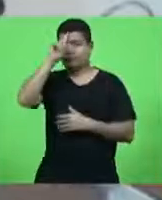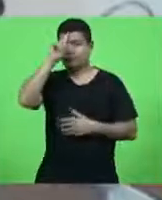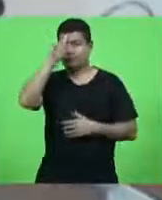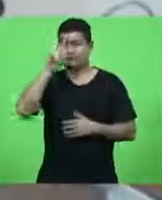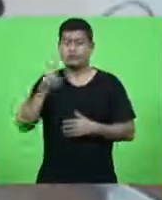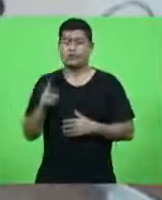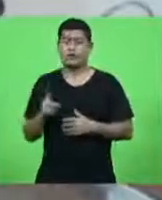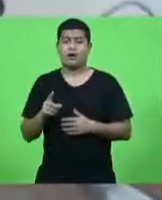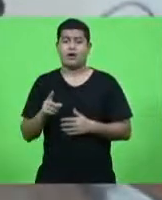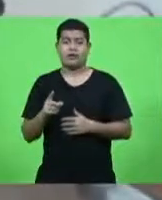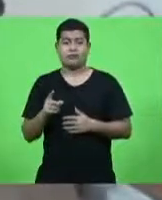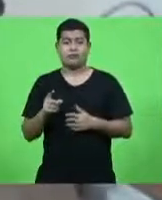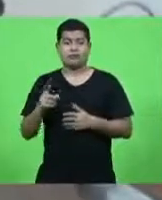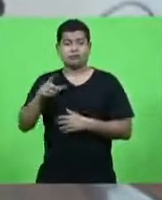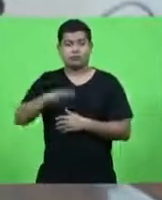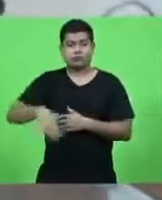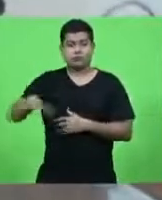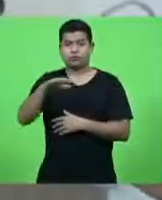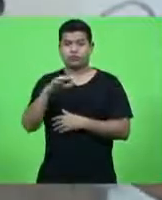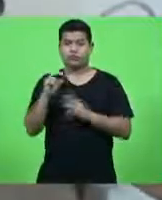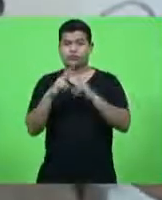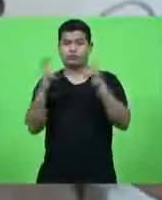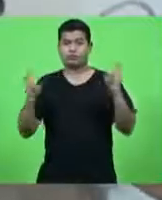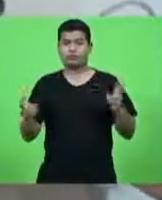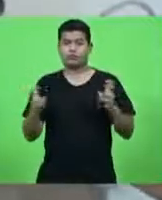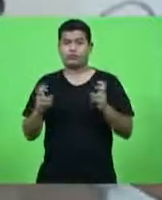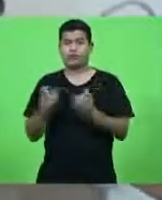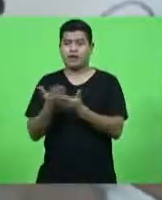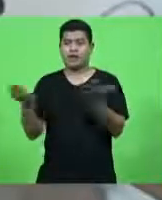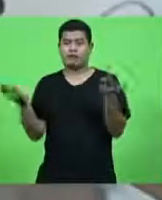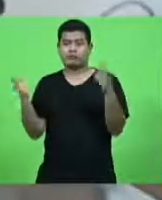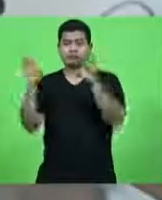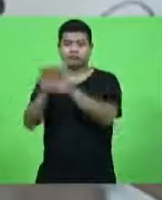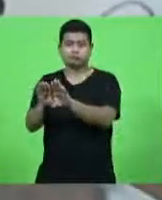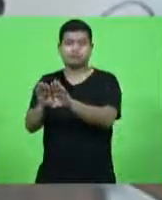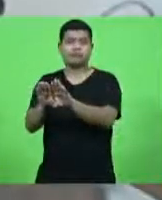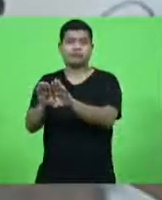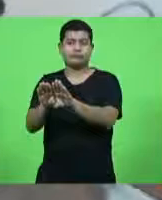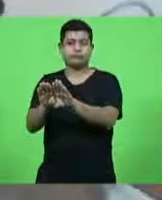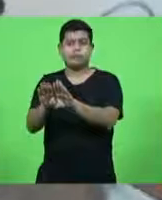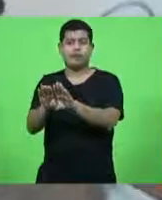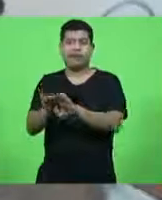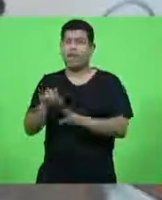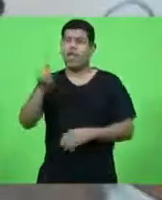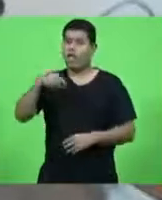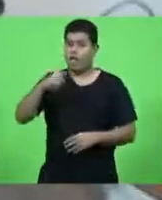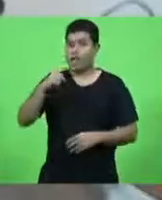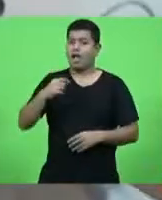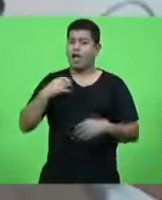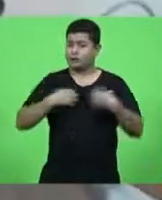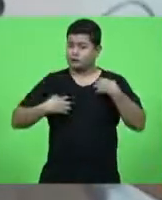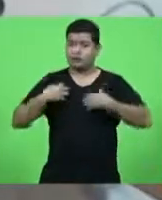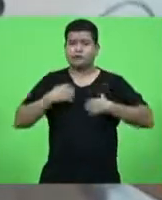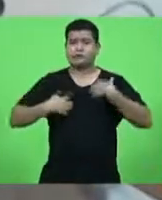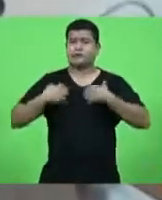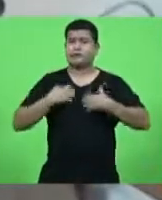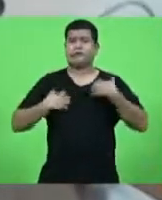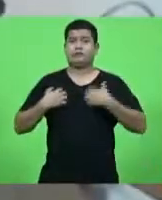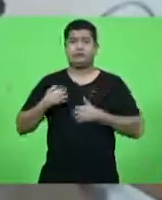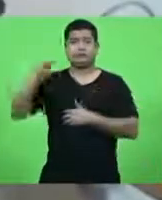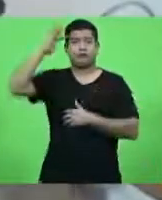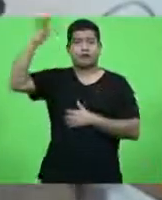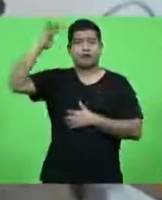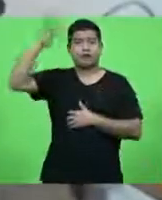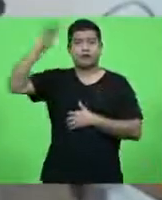Florianópolis fechando as portas então a situação é desesperadora imagina os hospitais